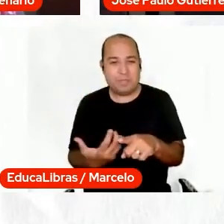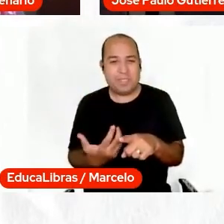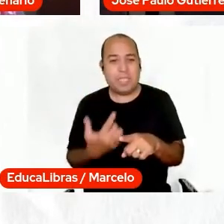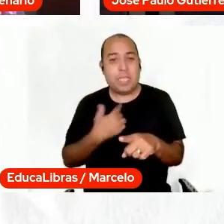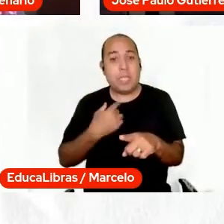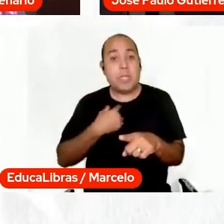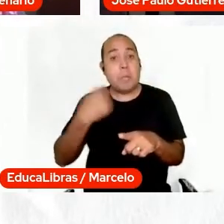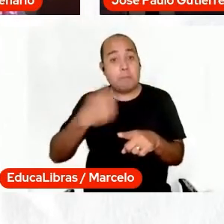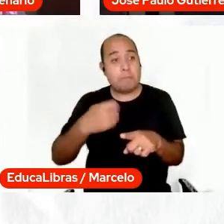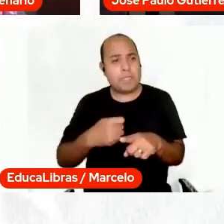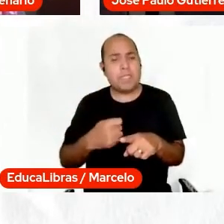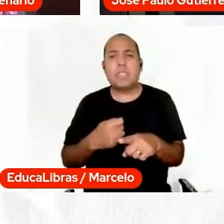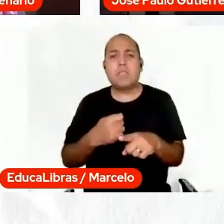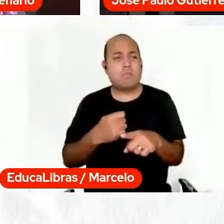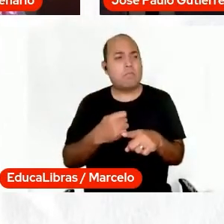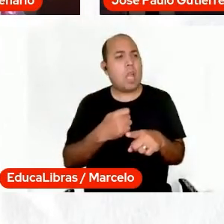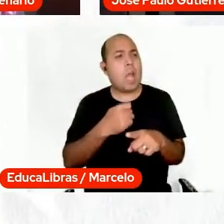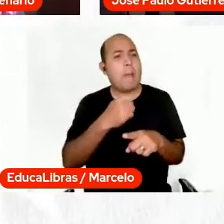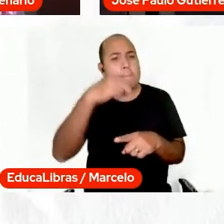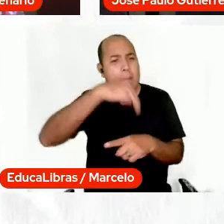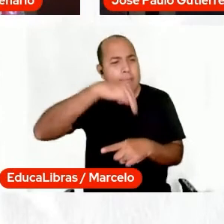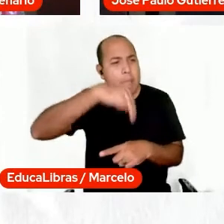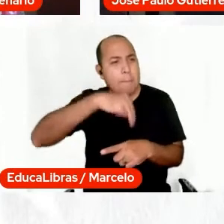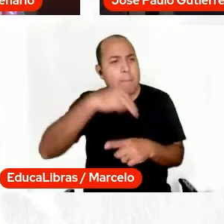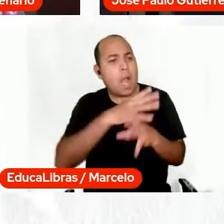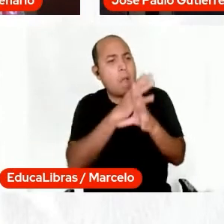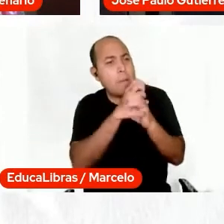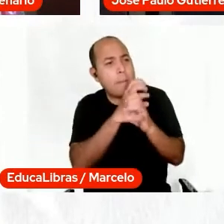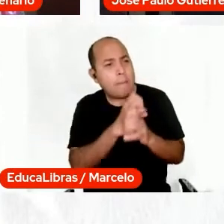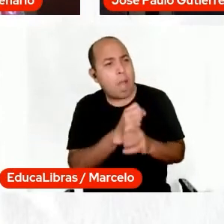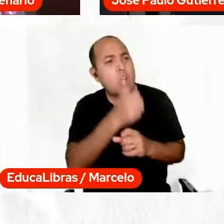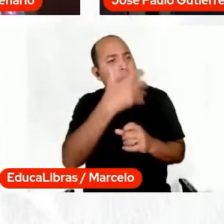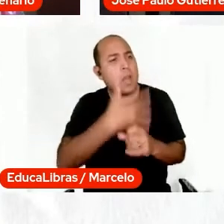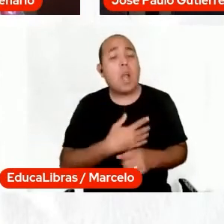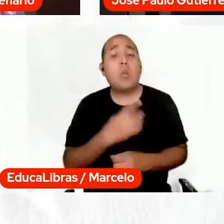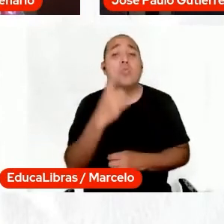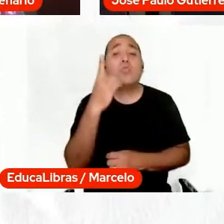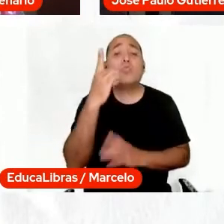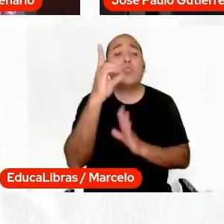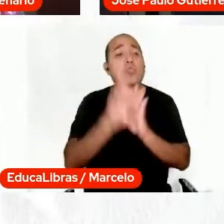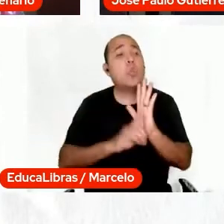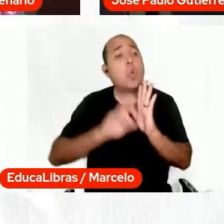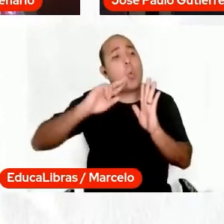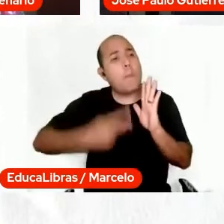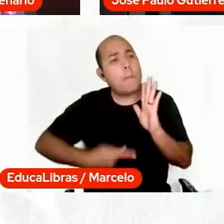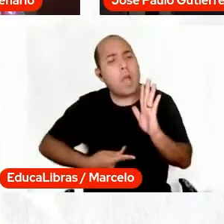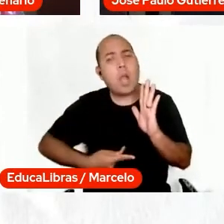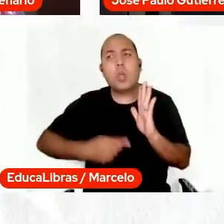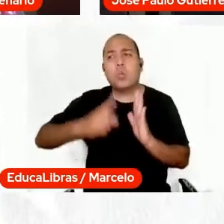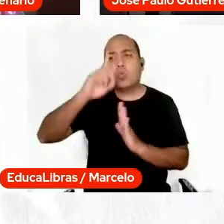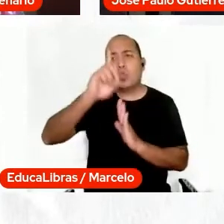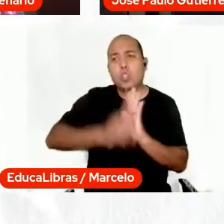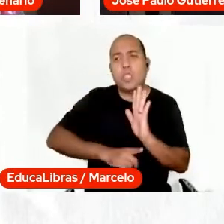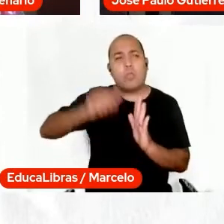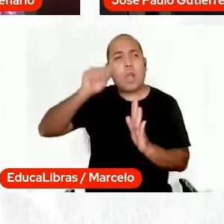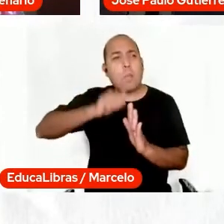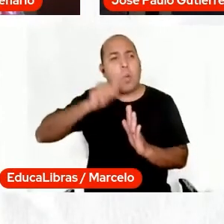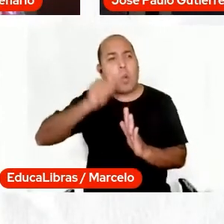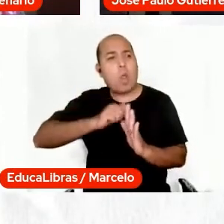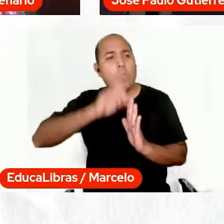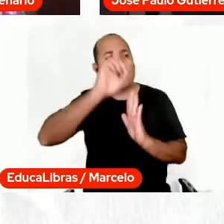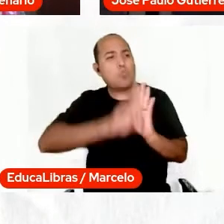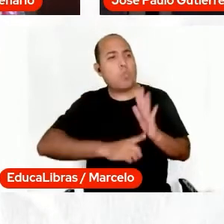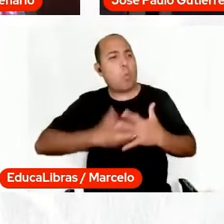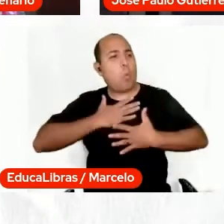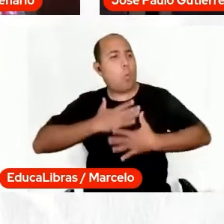ocupar, sim, a matemática, a biologia, ora, vamos falar, sim, dos direitos humanos, né, do direito à mulher, do direito ao corpo, vamos